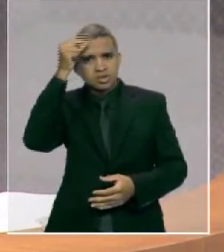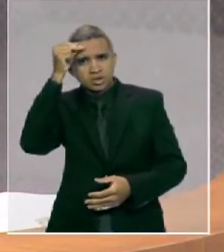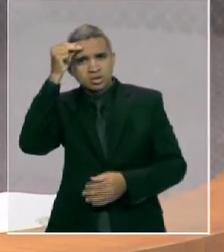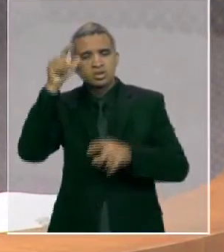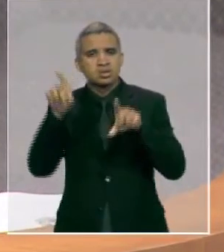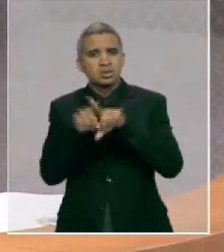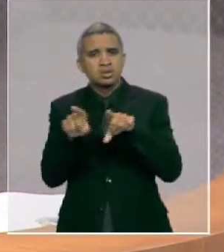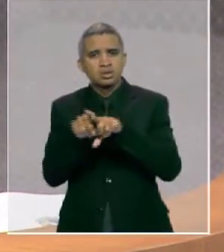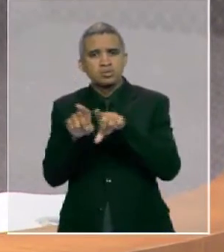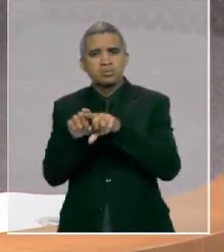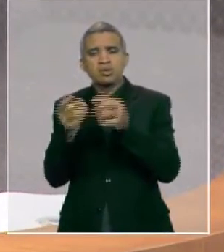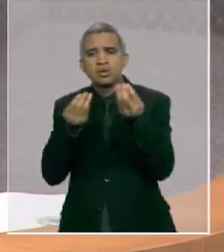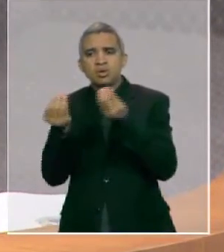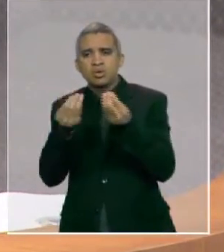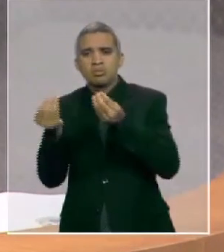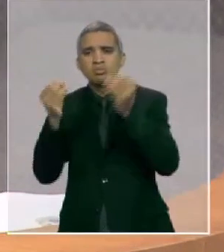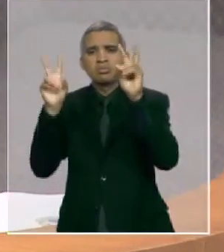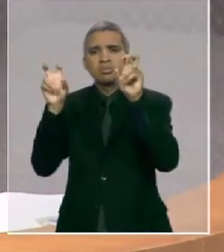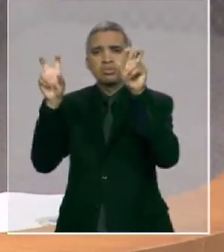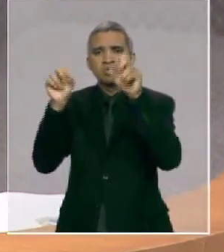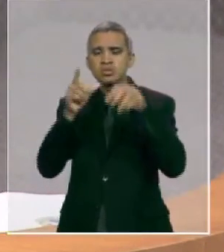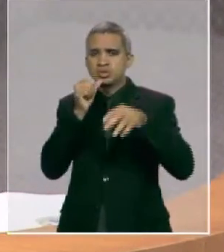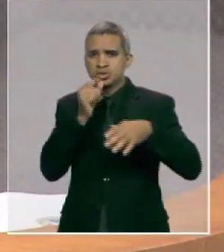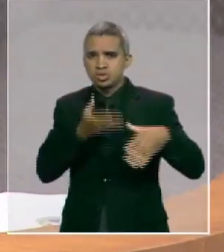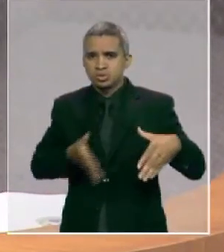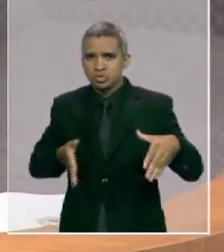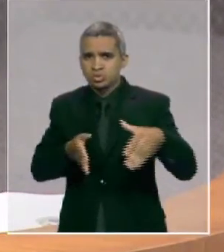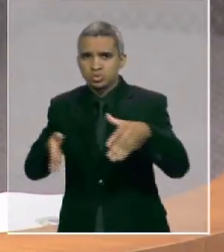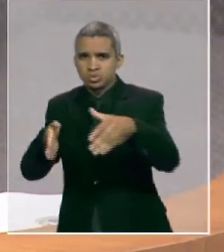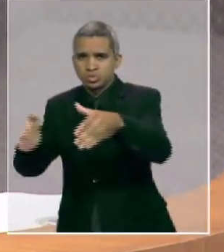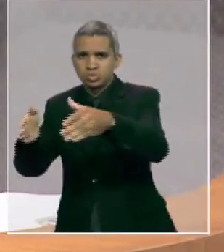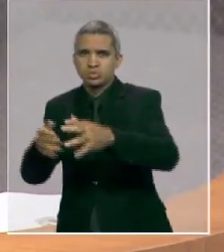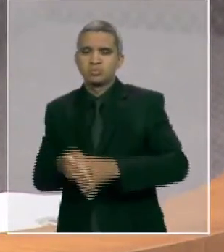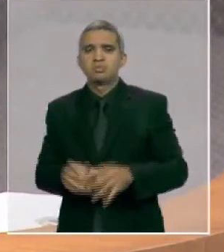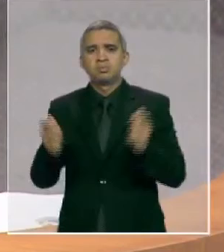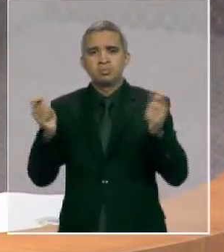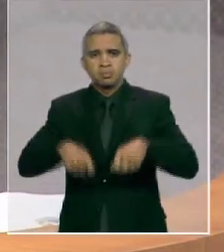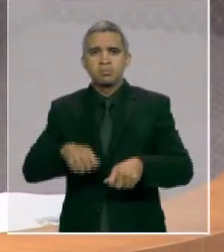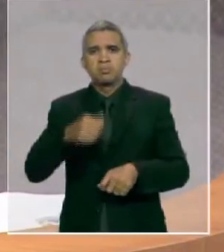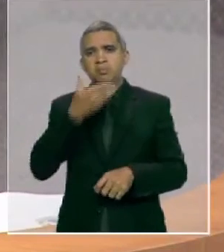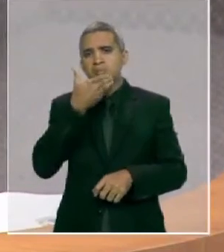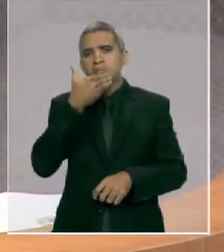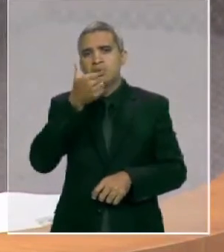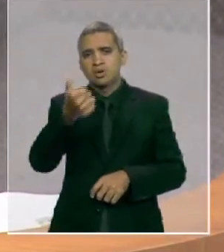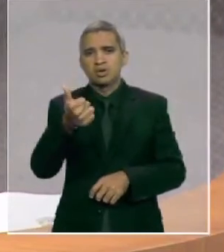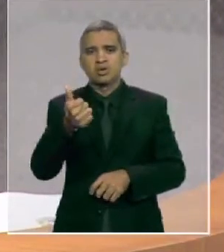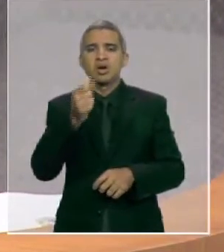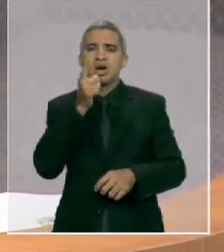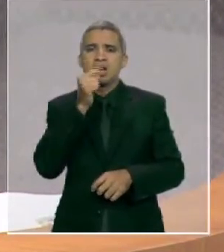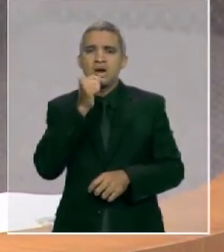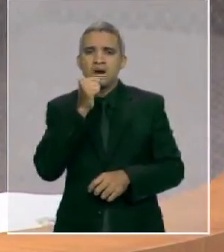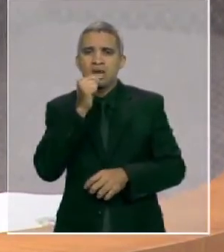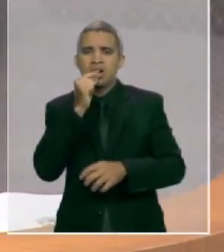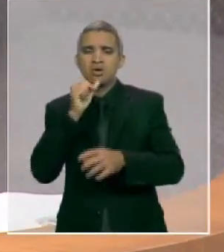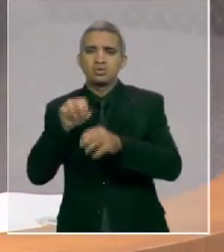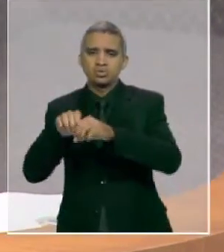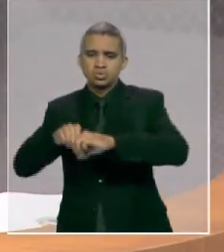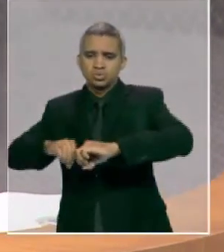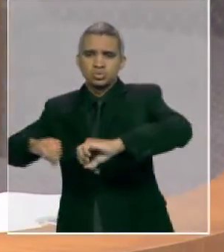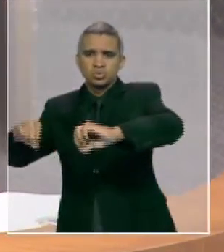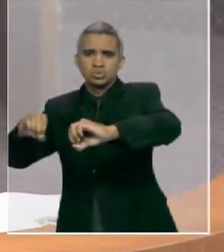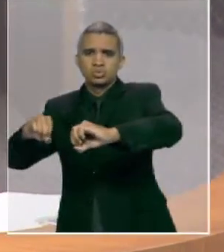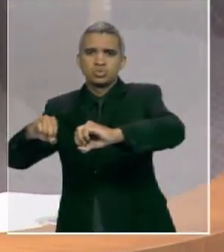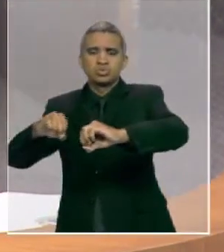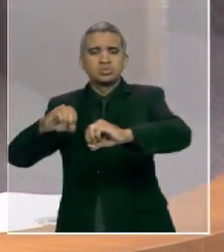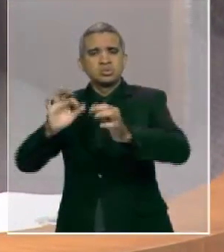dos nossos rios e que a gente pode melhorar e muito o abastecimento de água em diversas localidades, com pequenas